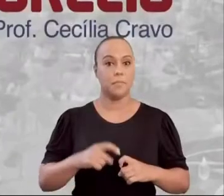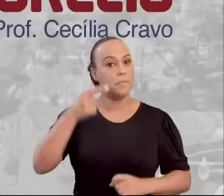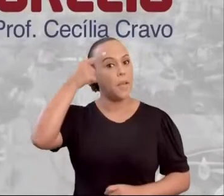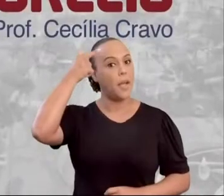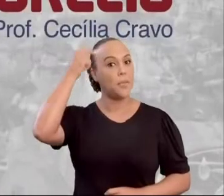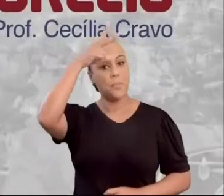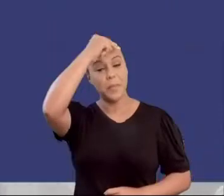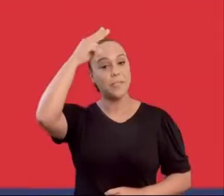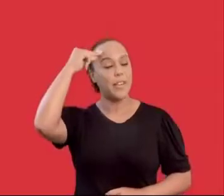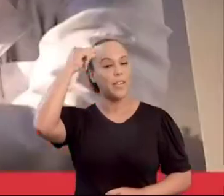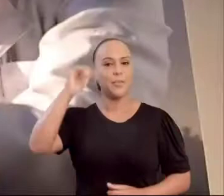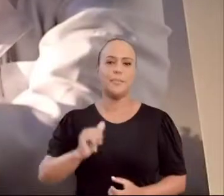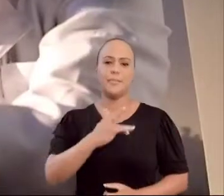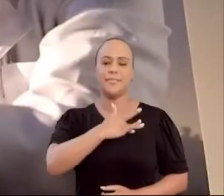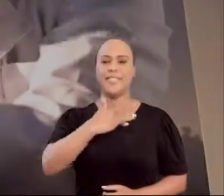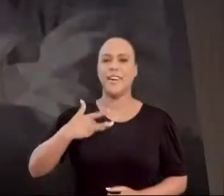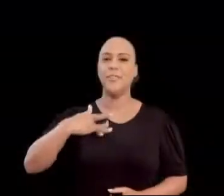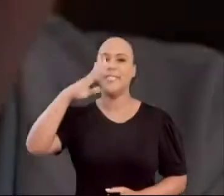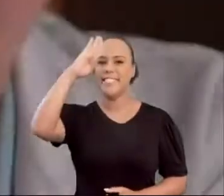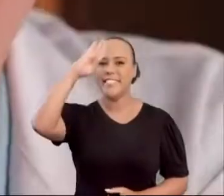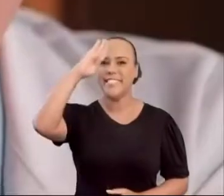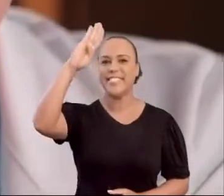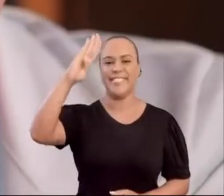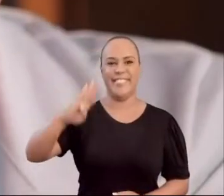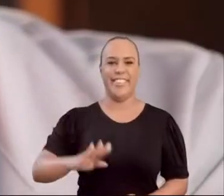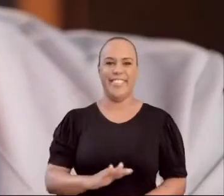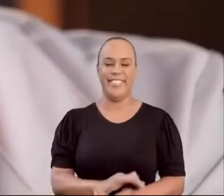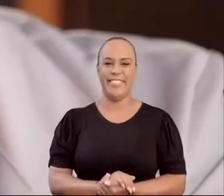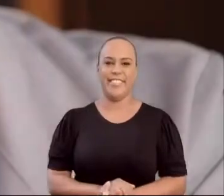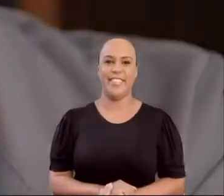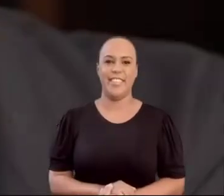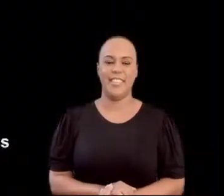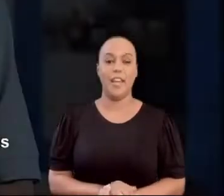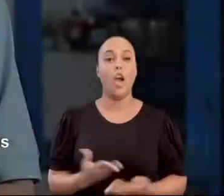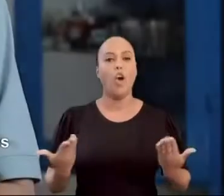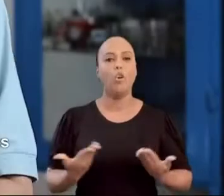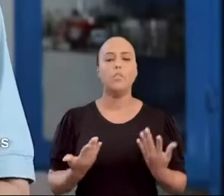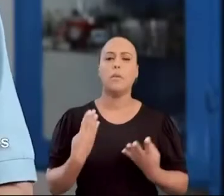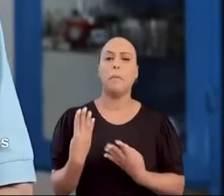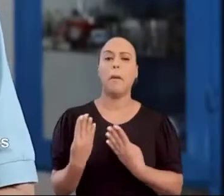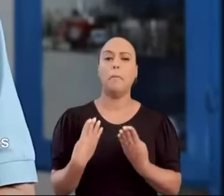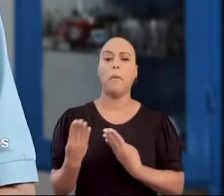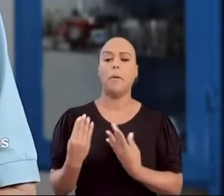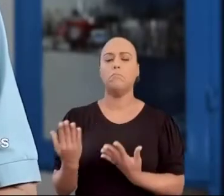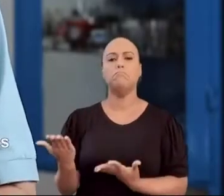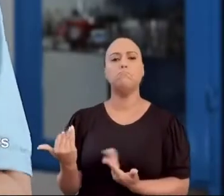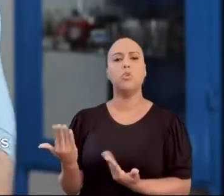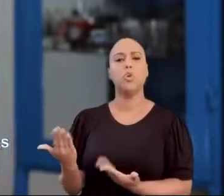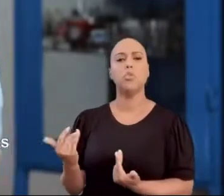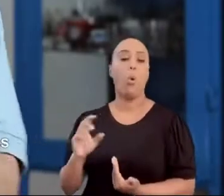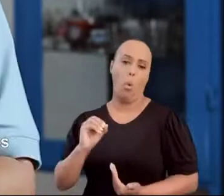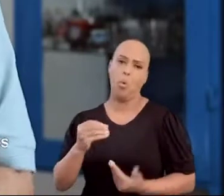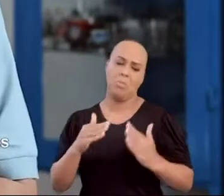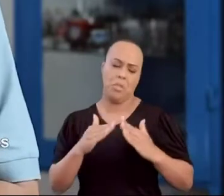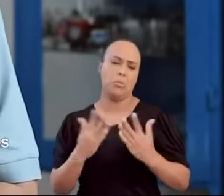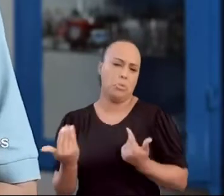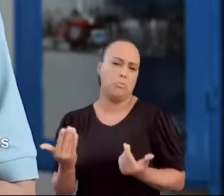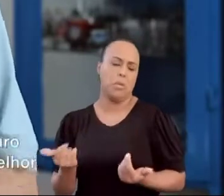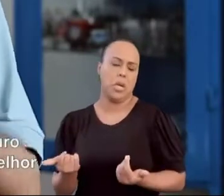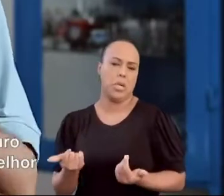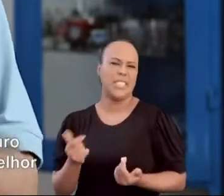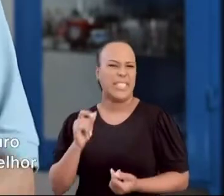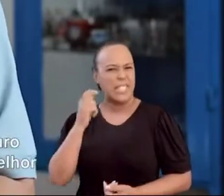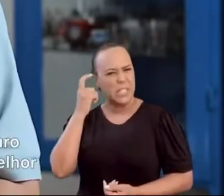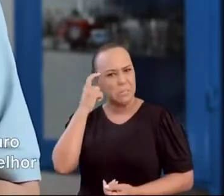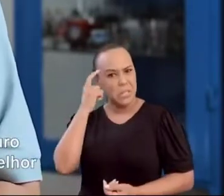Dr. Márcio Aurélio, prefeito. Com saúde, somos mais. Hoje eu quero falar com vocês que são jovens ou que tenham jovens em